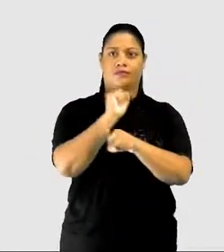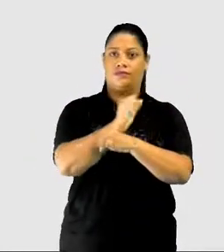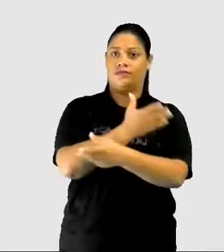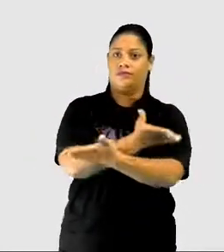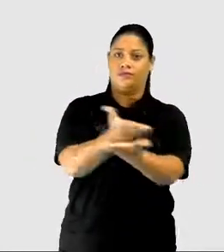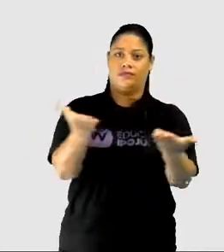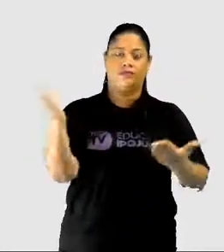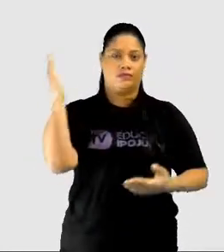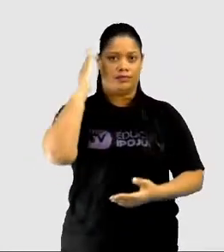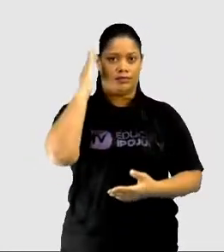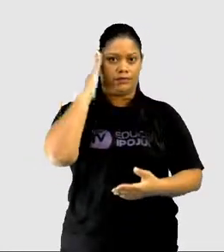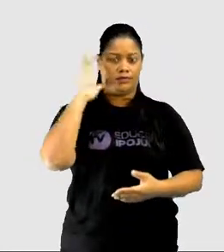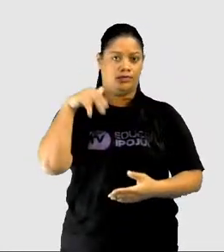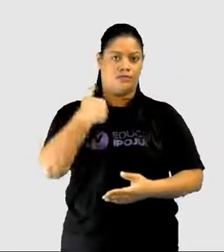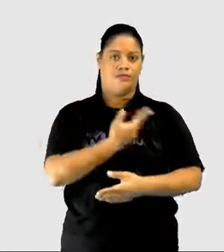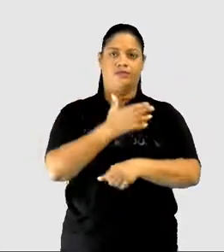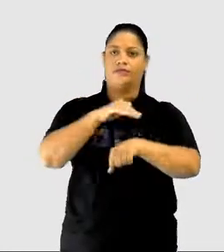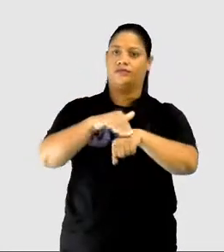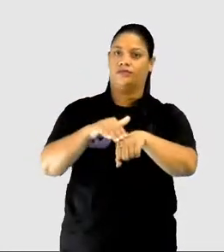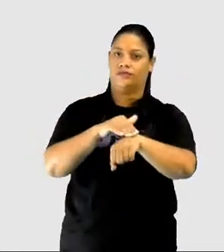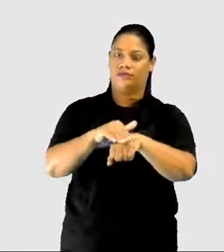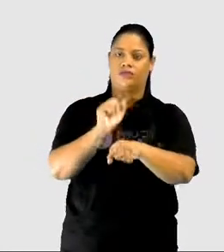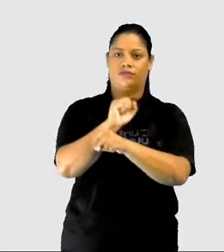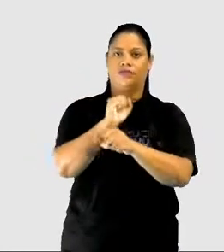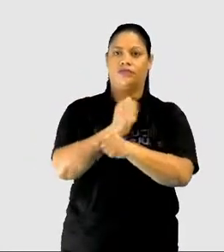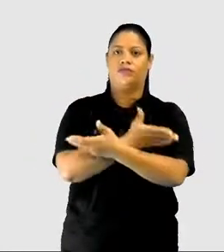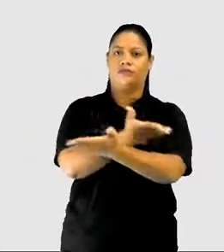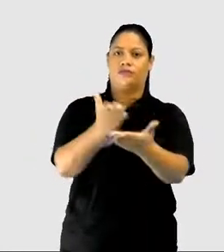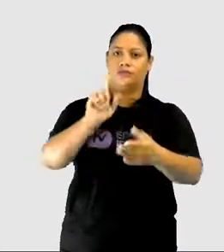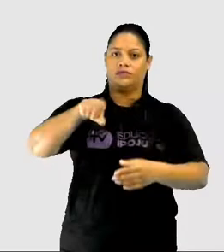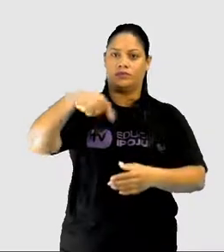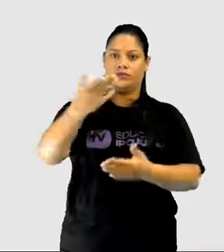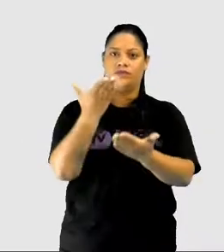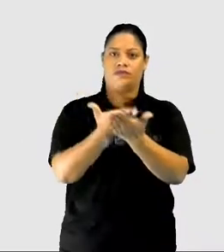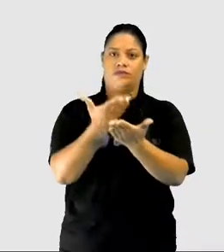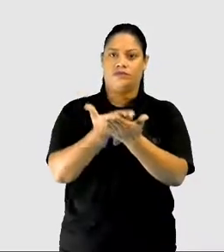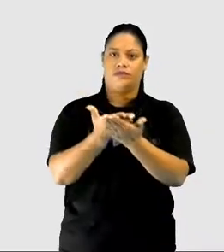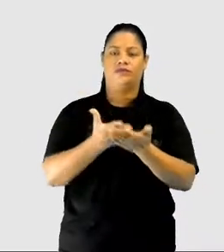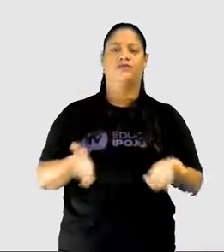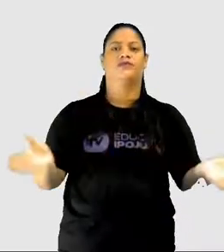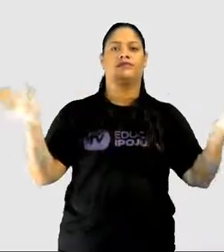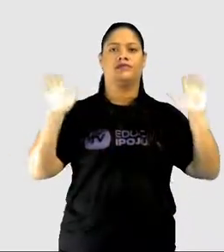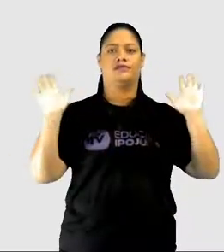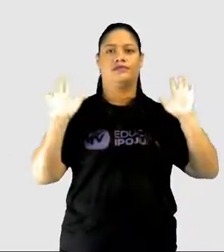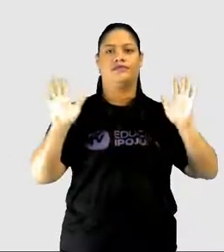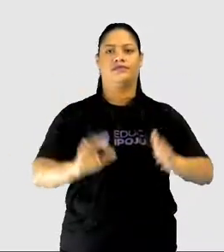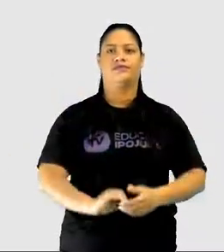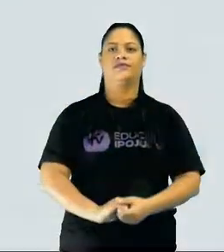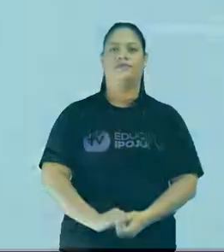entendido tudo o que a gente conversou. Eu aguardo vocês na nossa próxima aula. Valeu!